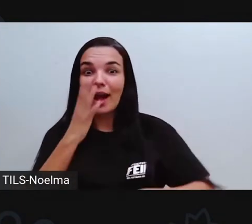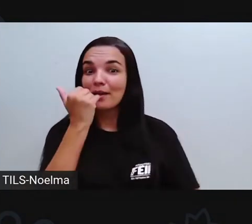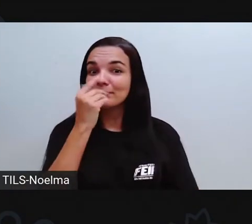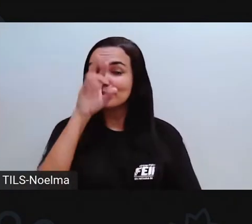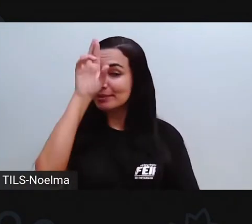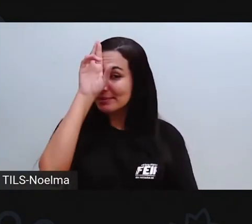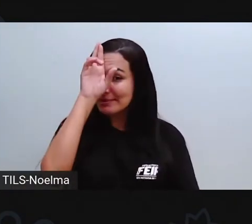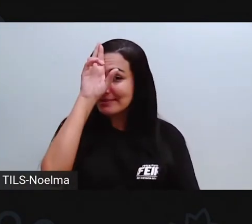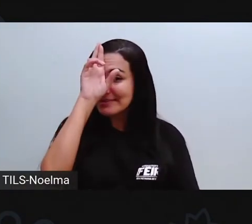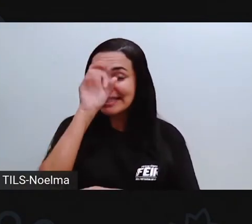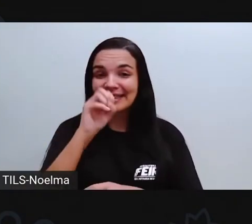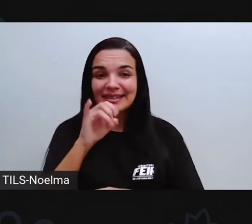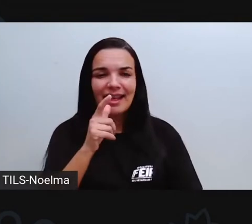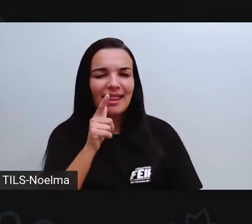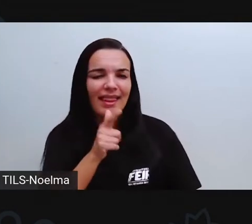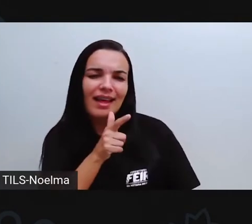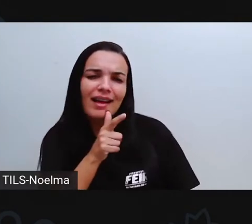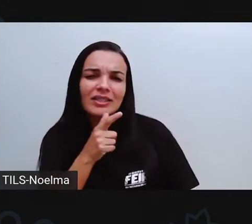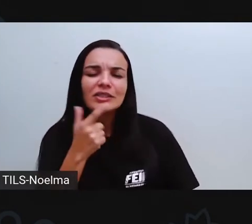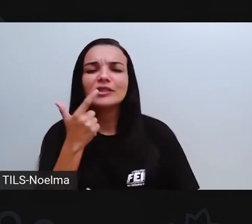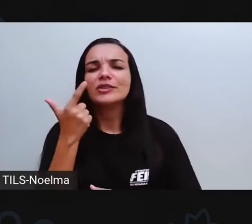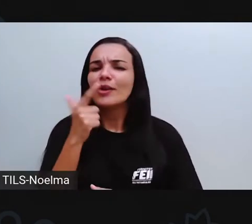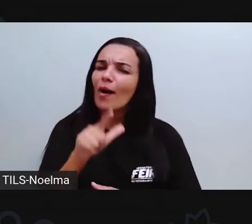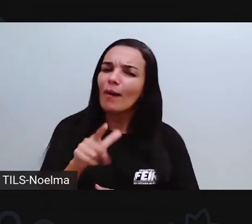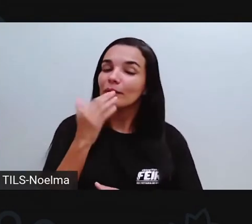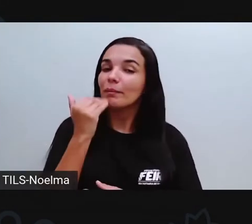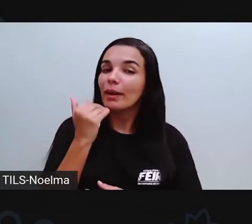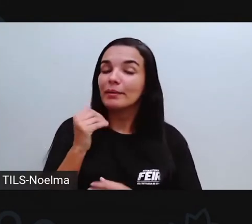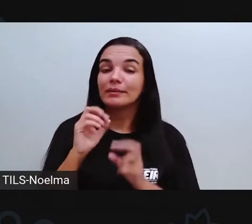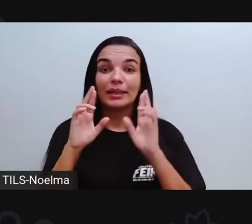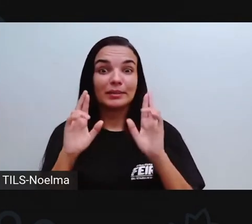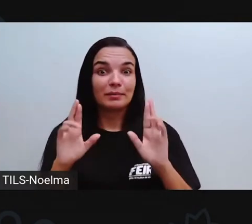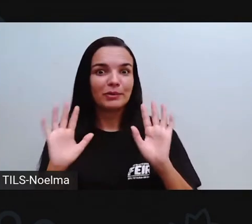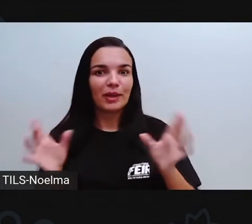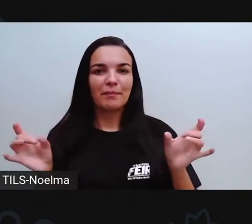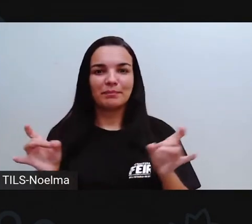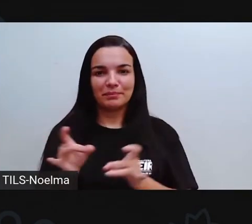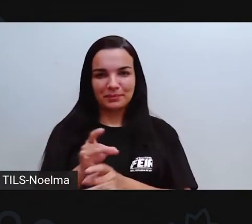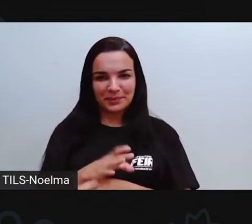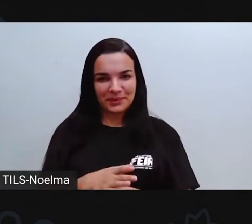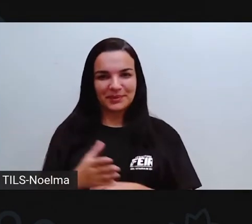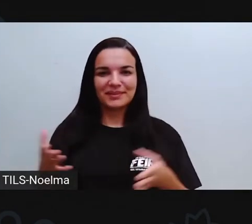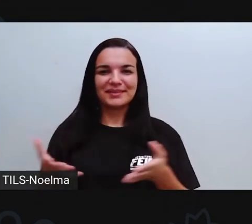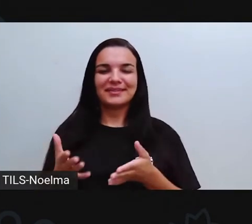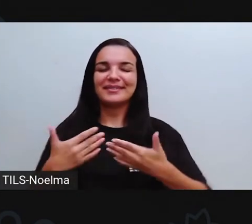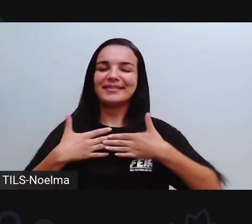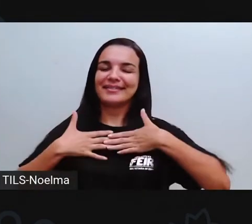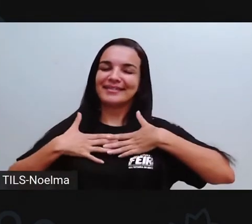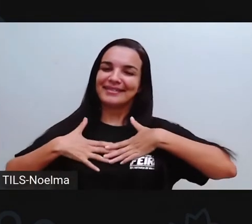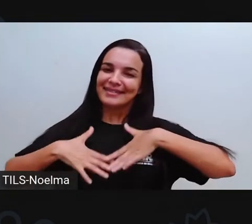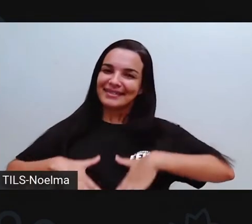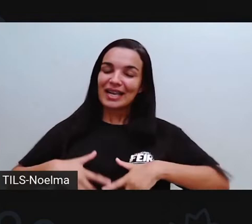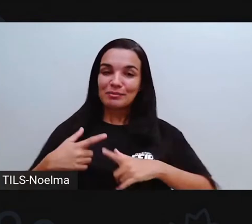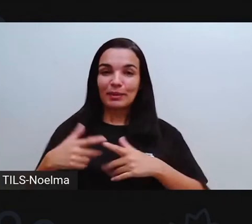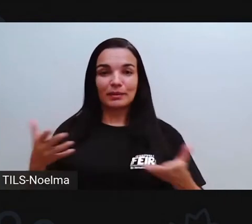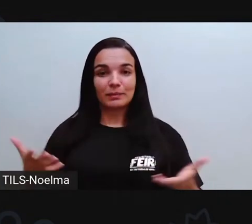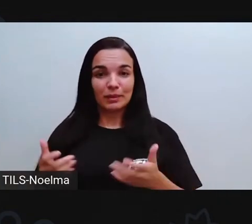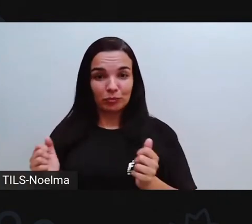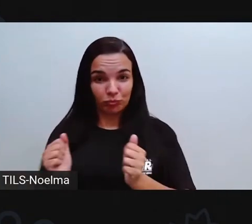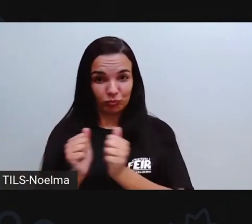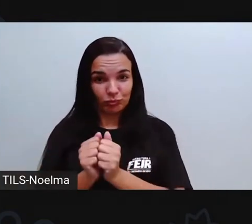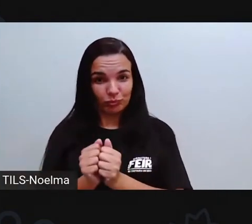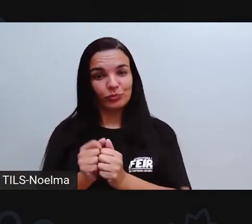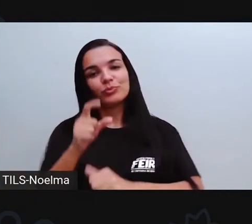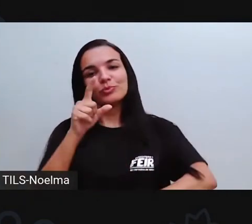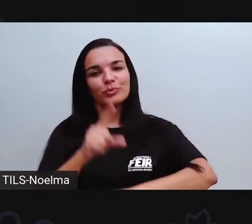fazer um lanchinho, quem já almoçou estava com fome novamente, espero que vocês já tenham feito tudo isso, já tenham descansado, porque nós estamos aqui reunidos